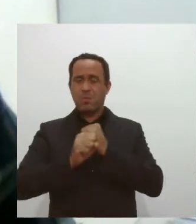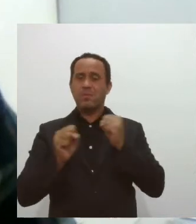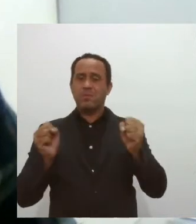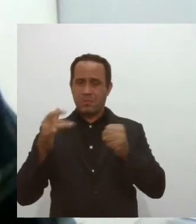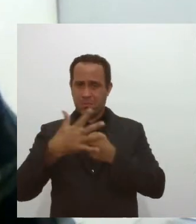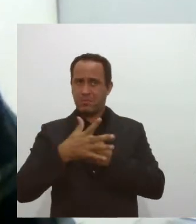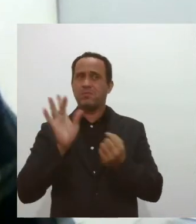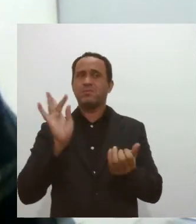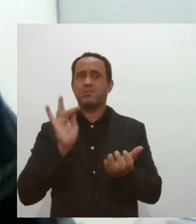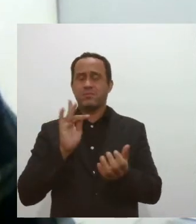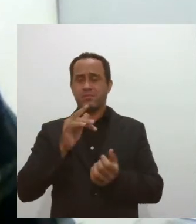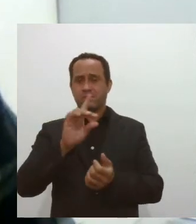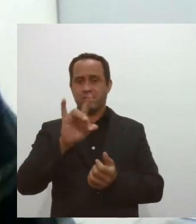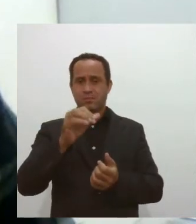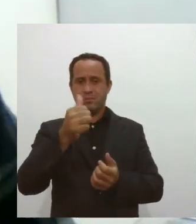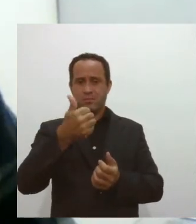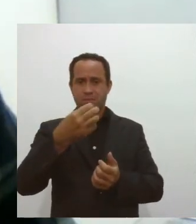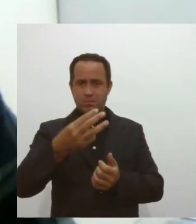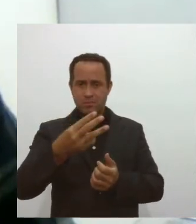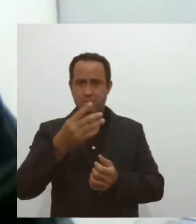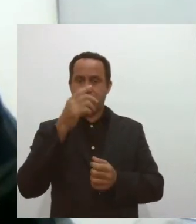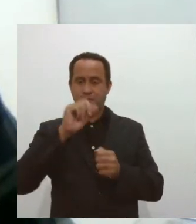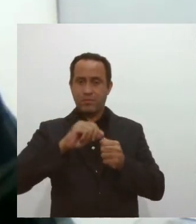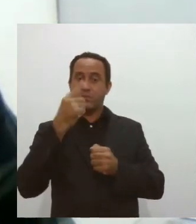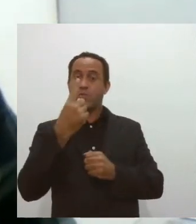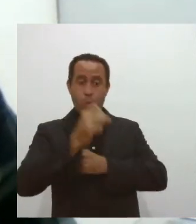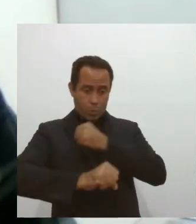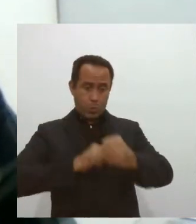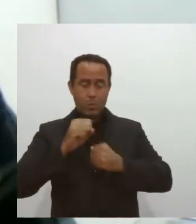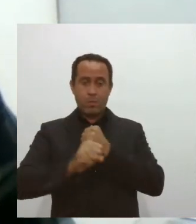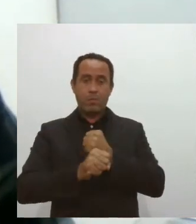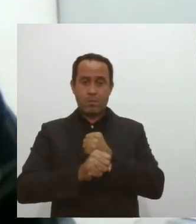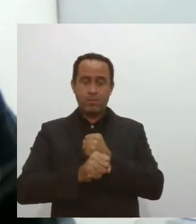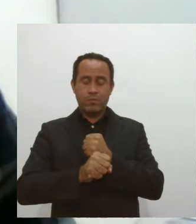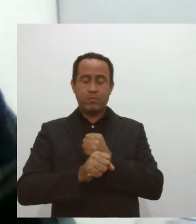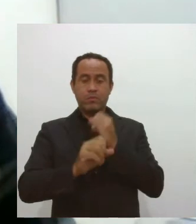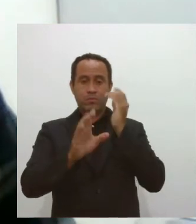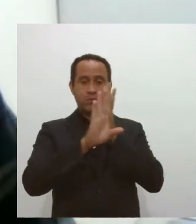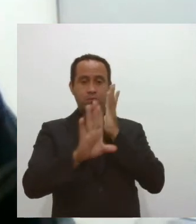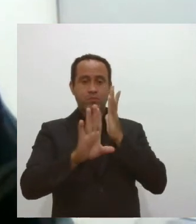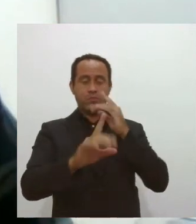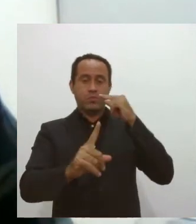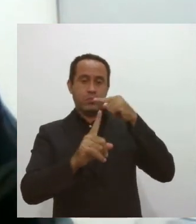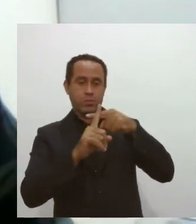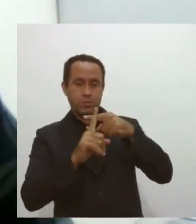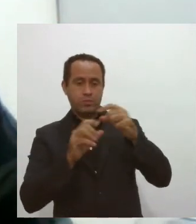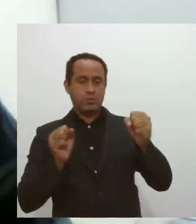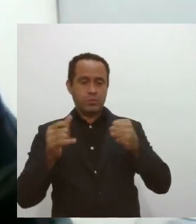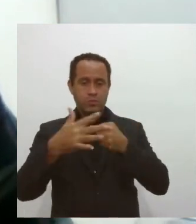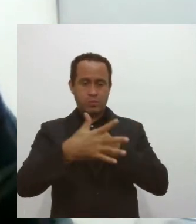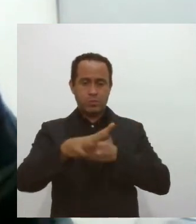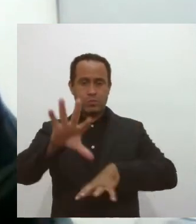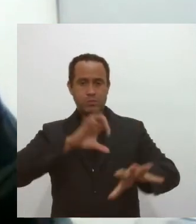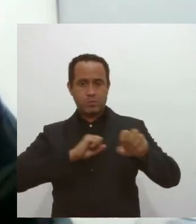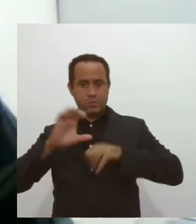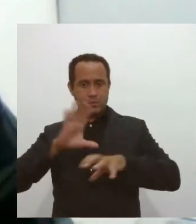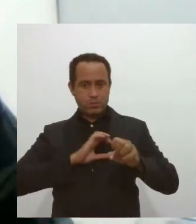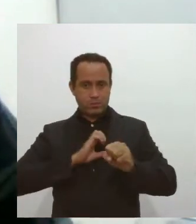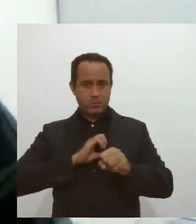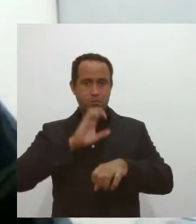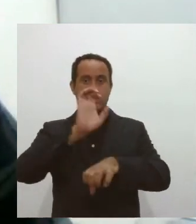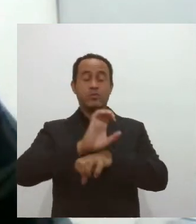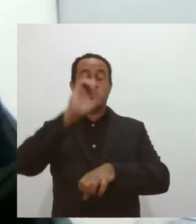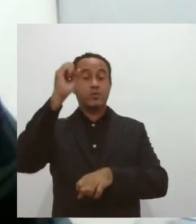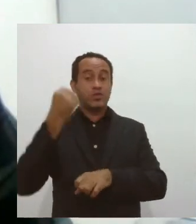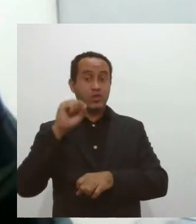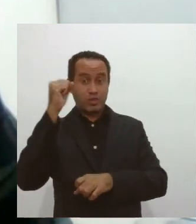né? Dia 13, agora vai fazer um ano que a gente liberou o primeiro diagnóstico positivo para coronavírus do Estado de